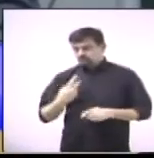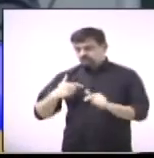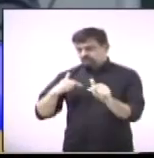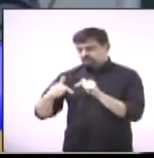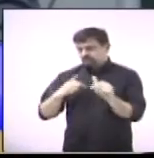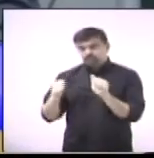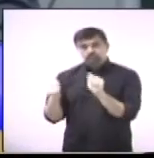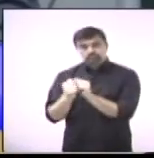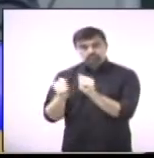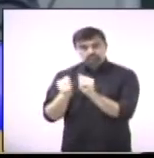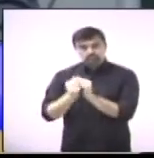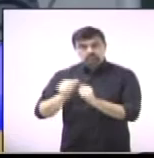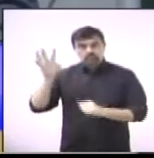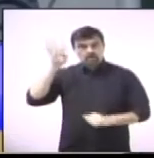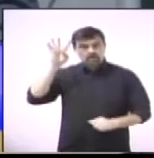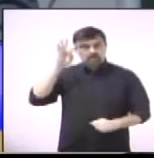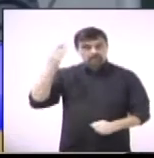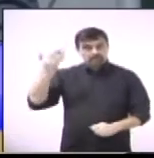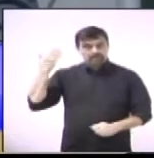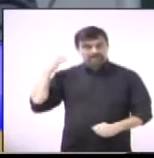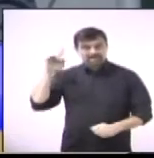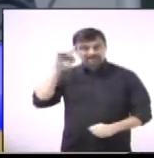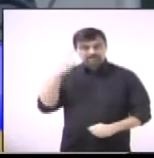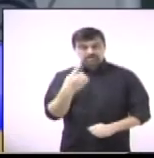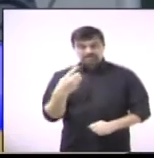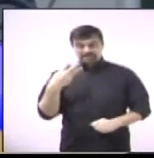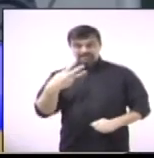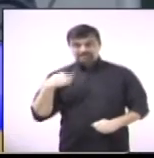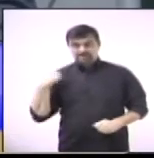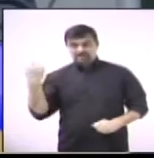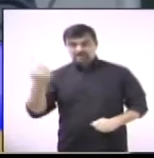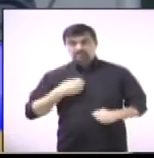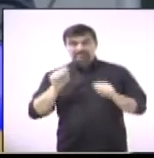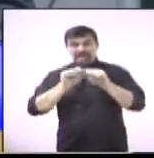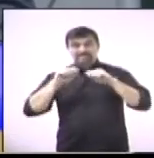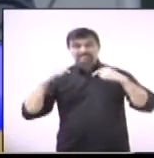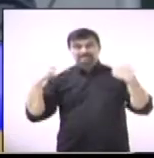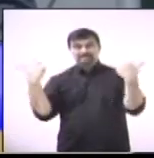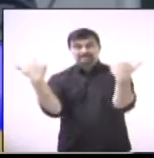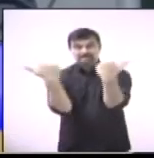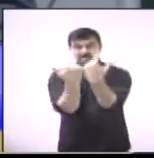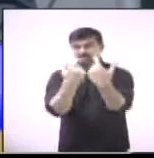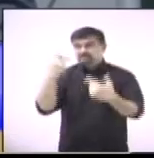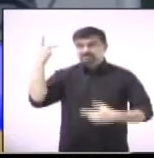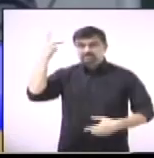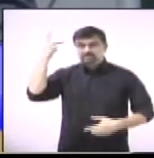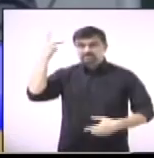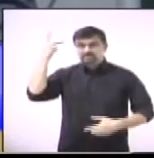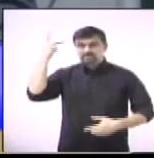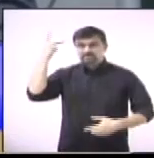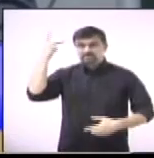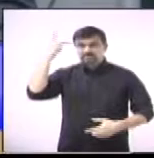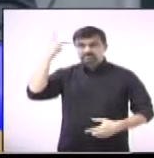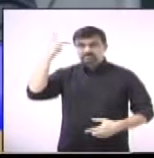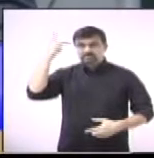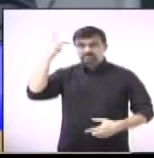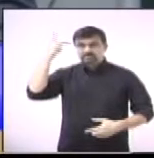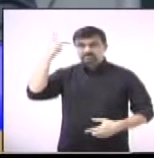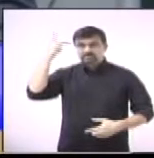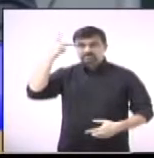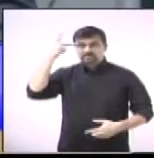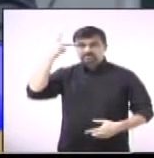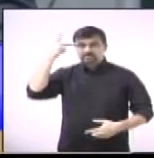Na última quarta-feira, dia 13, estivemos na Assembleia Legislativa, no lançamento da Frente